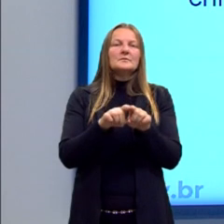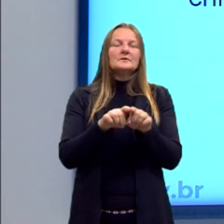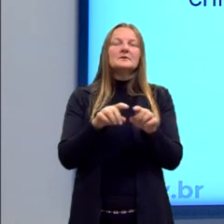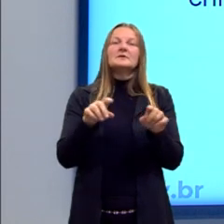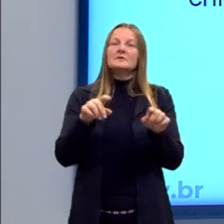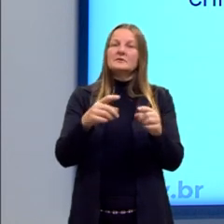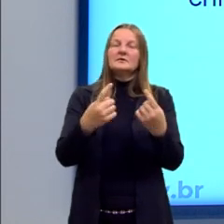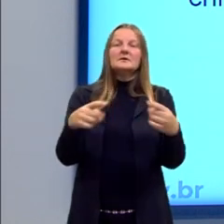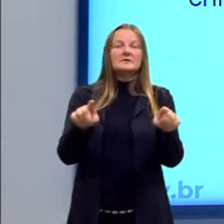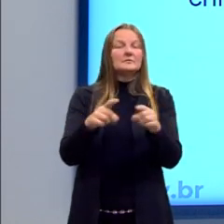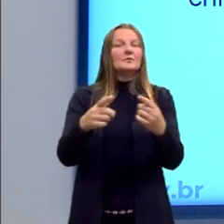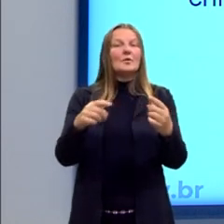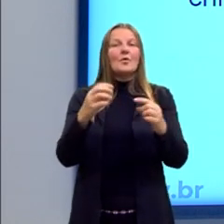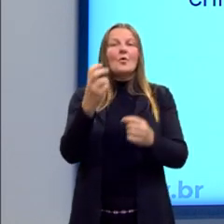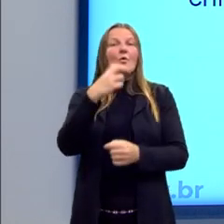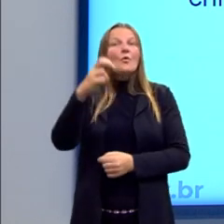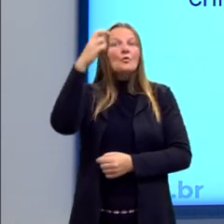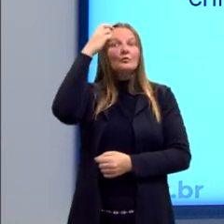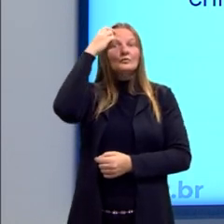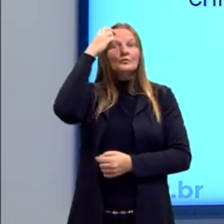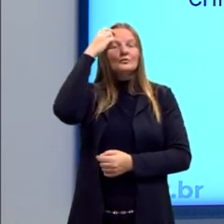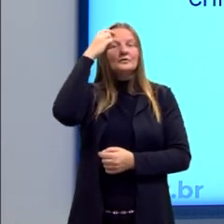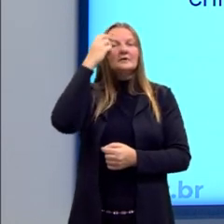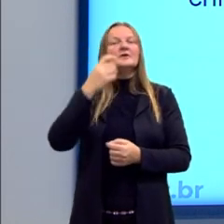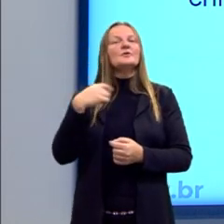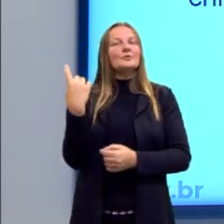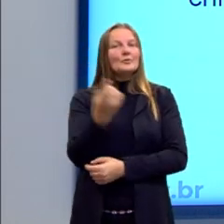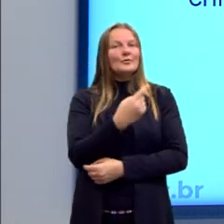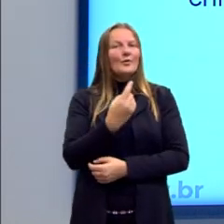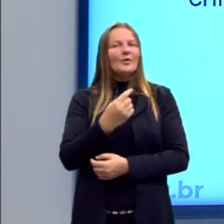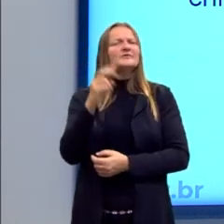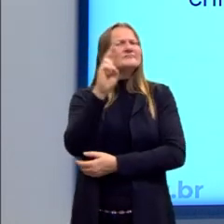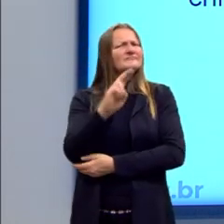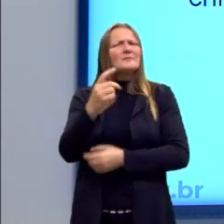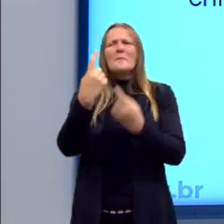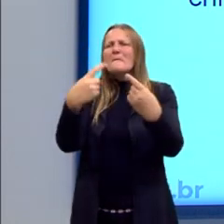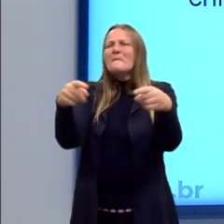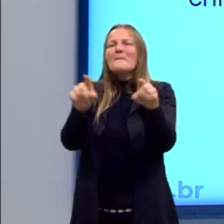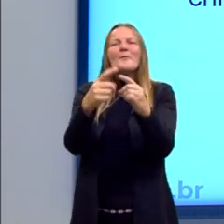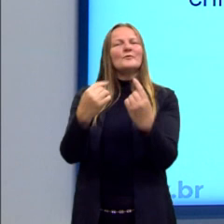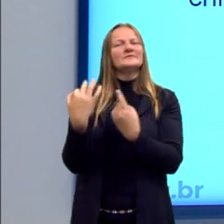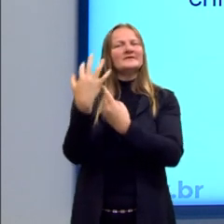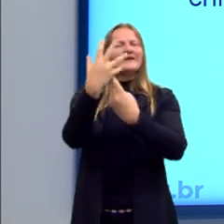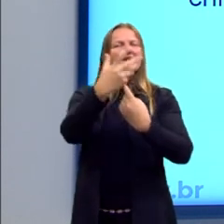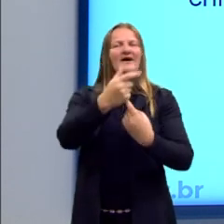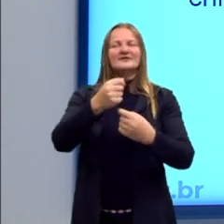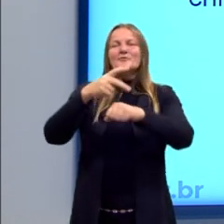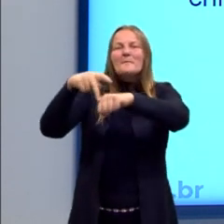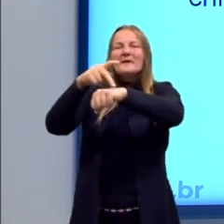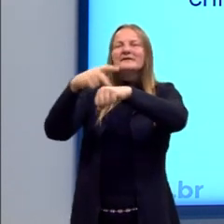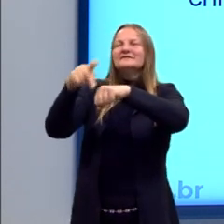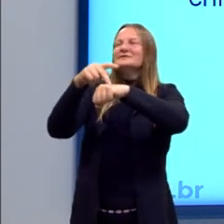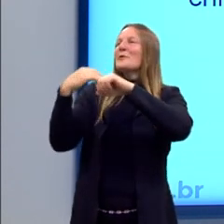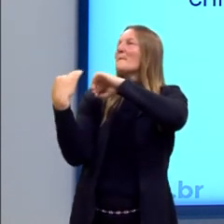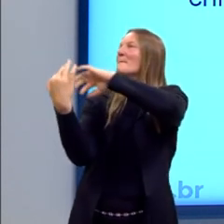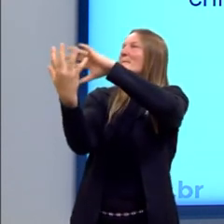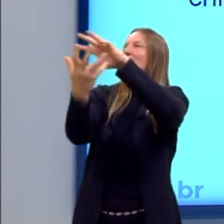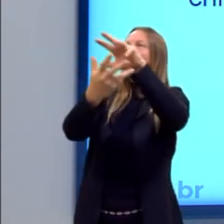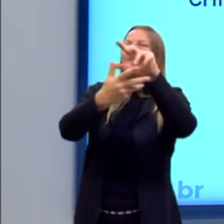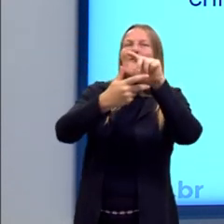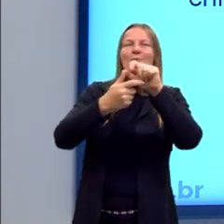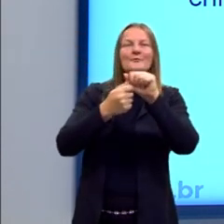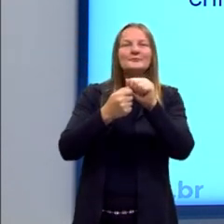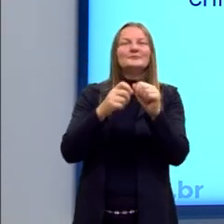ocorre cultural. Nós consumimos hoje música, arte de vários países do mundo. Na própria aula,